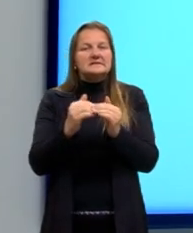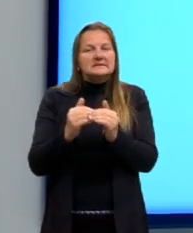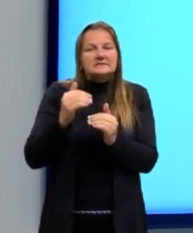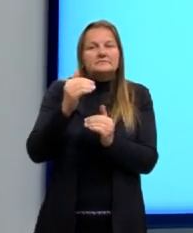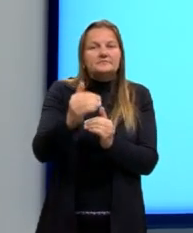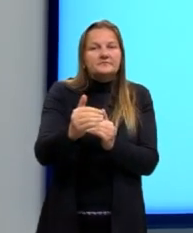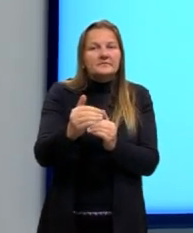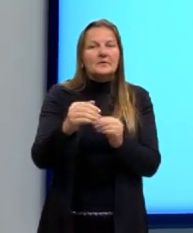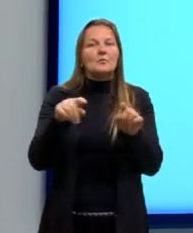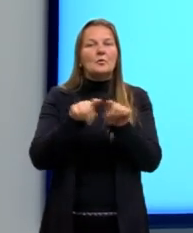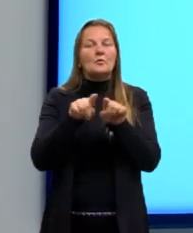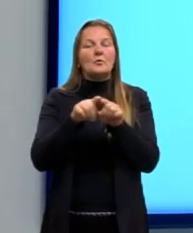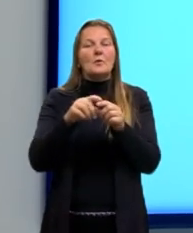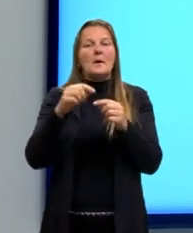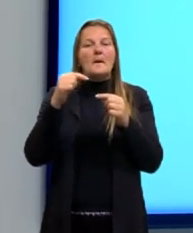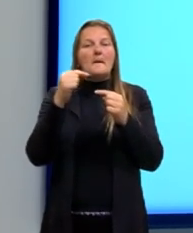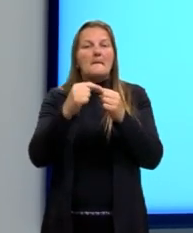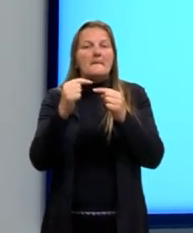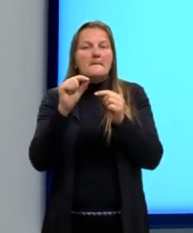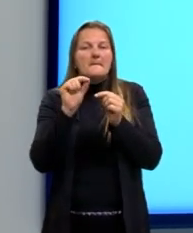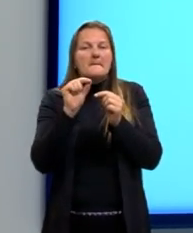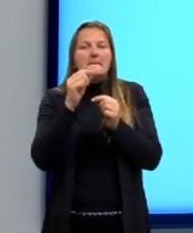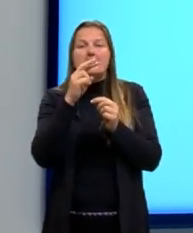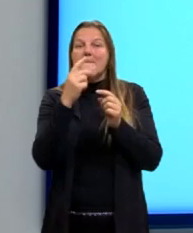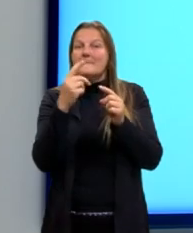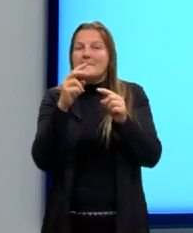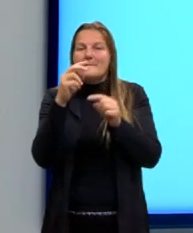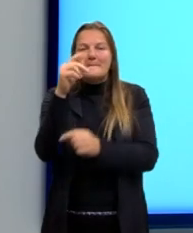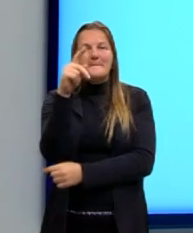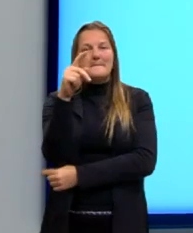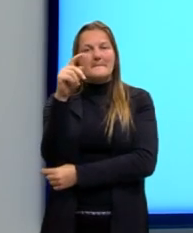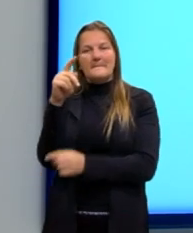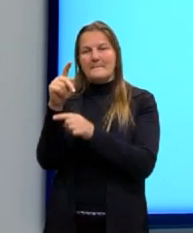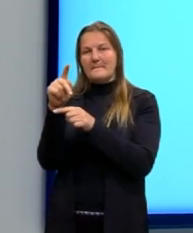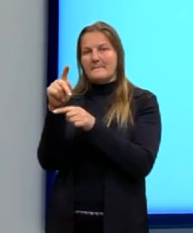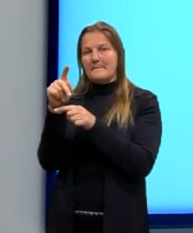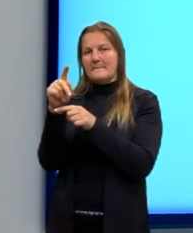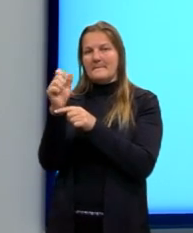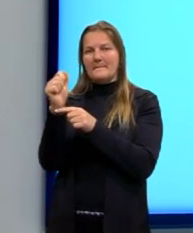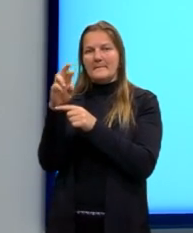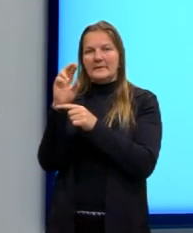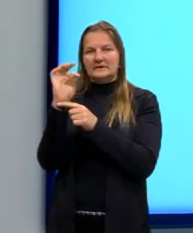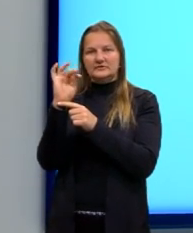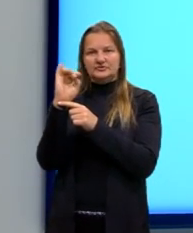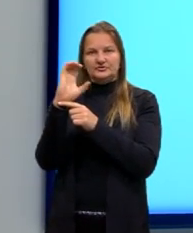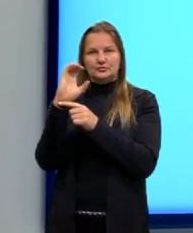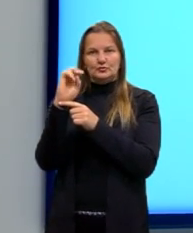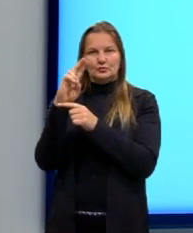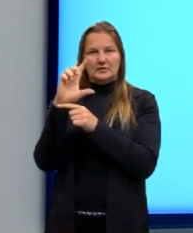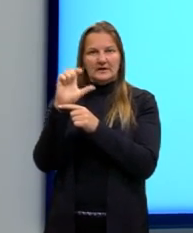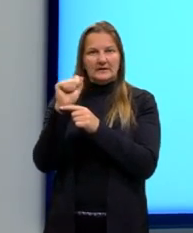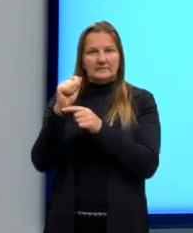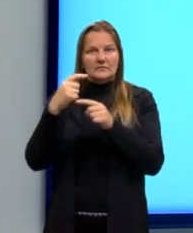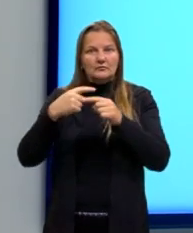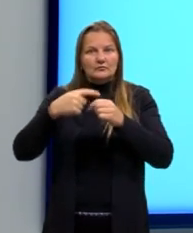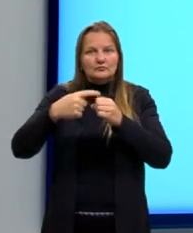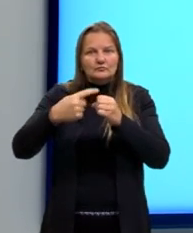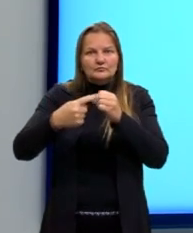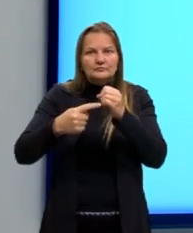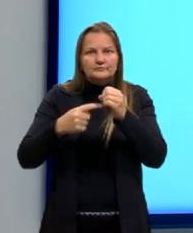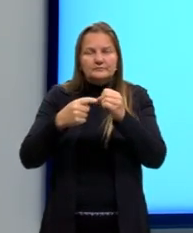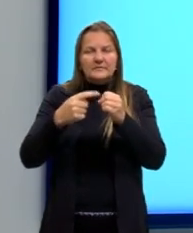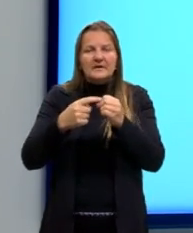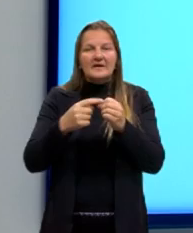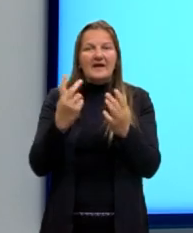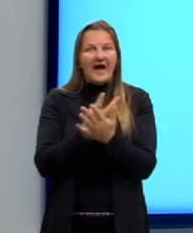gente também pode vê-la como partícula. Por isso, então, dualidade onda-partícula. E não está errado, certo?